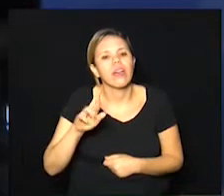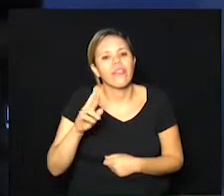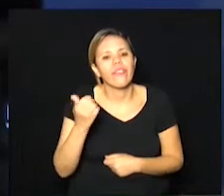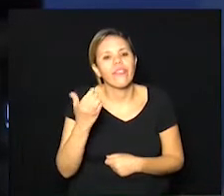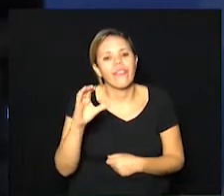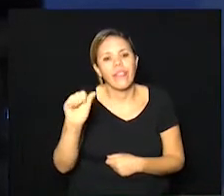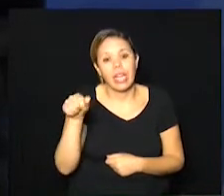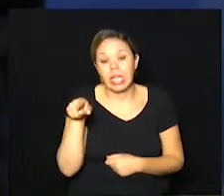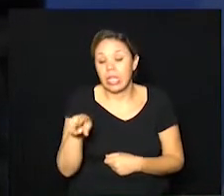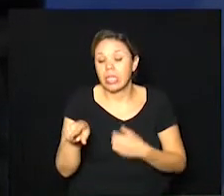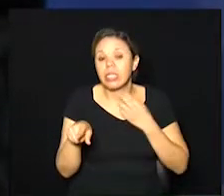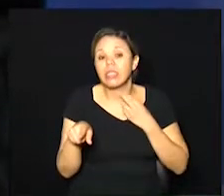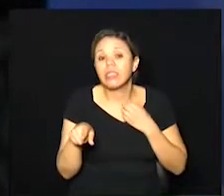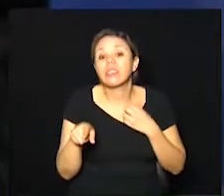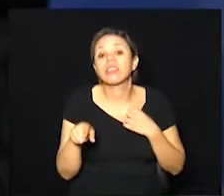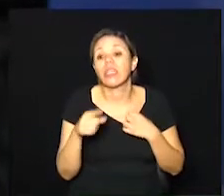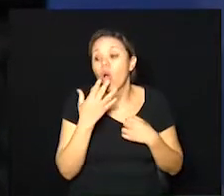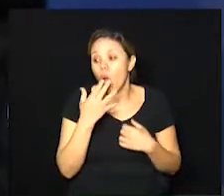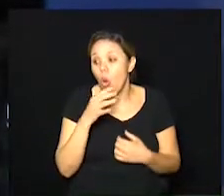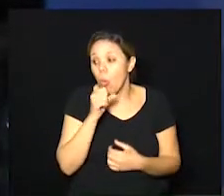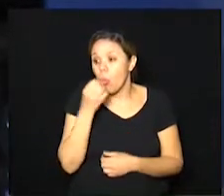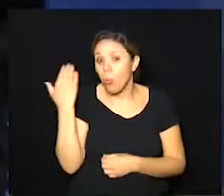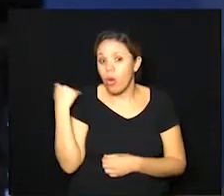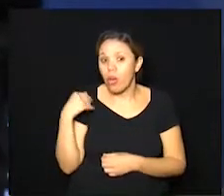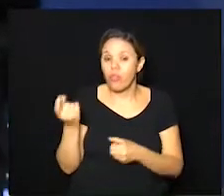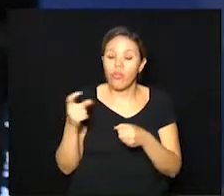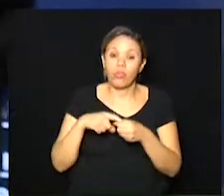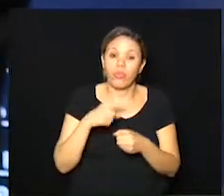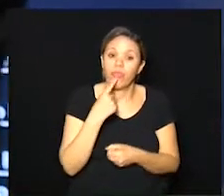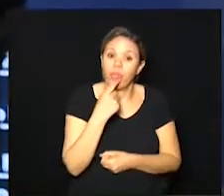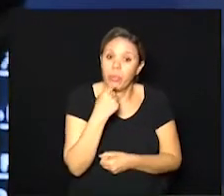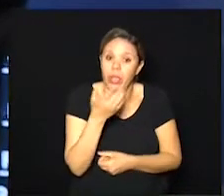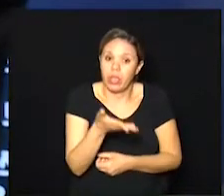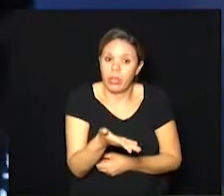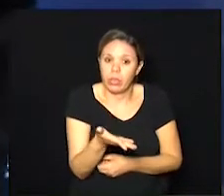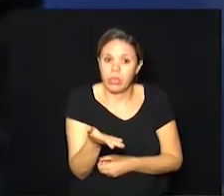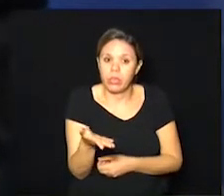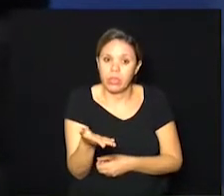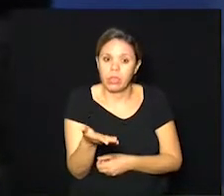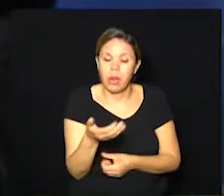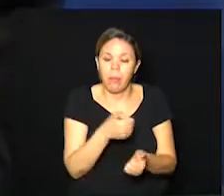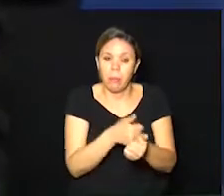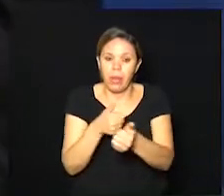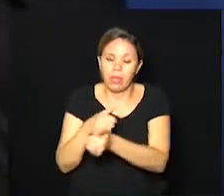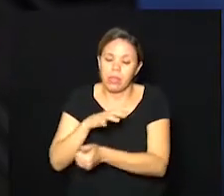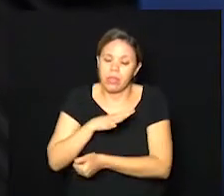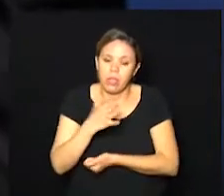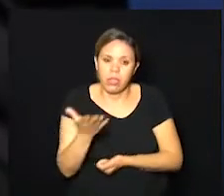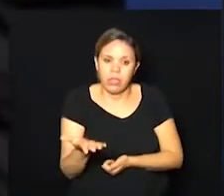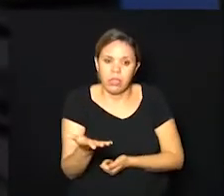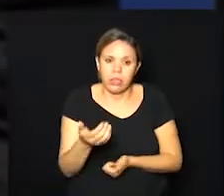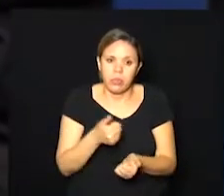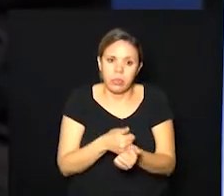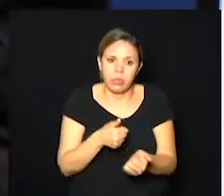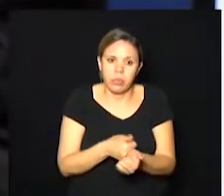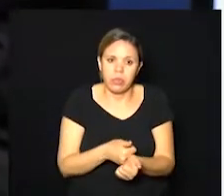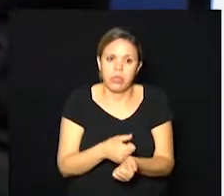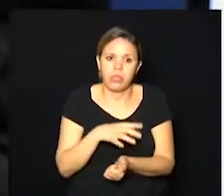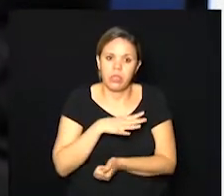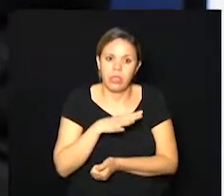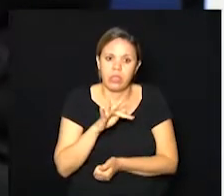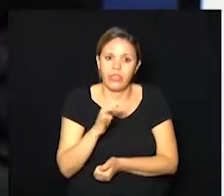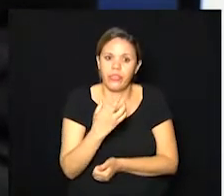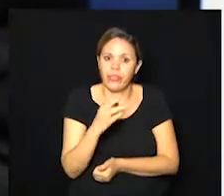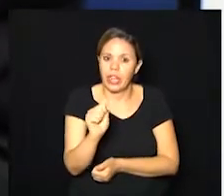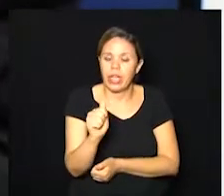ela também estava no laranja, foi para o vermelho. Pega todos os municípios ali, ao redor de Franca.